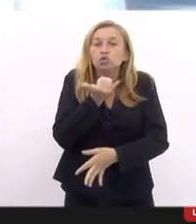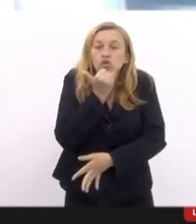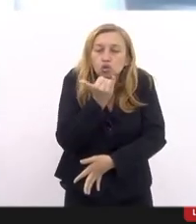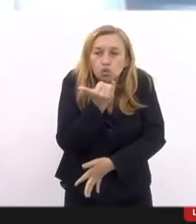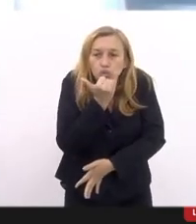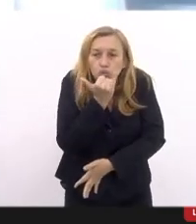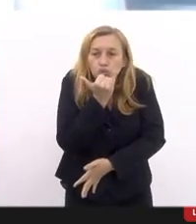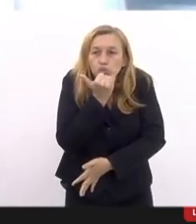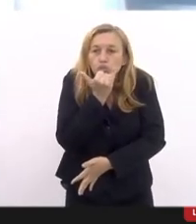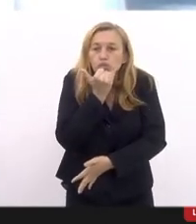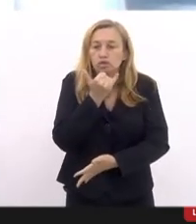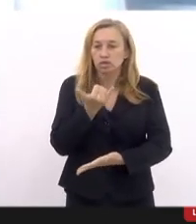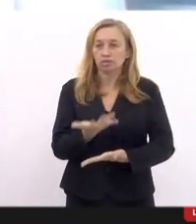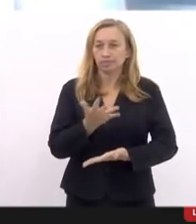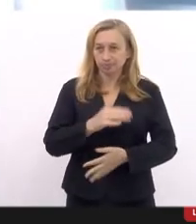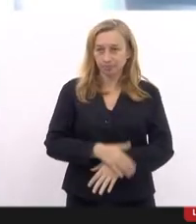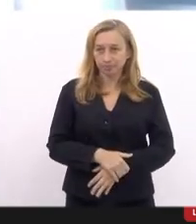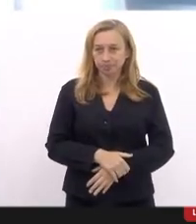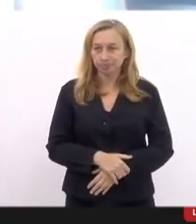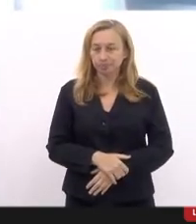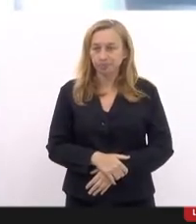não dar aqui as vossas